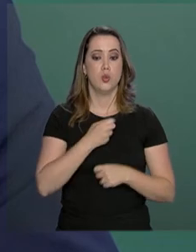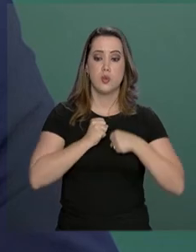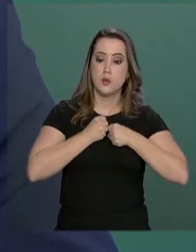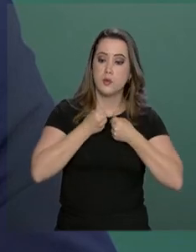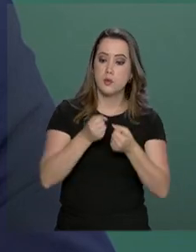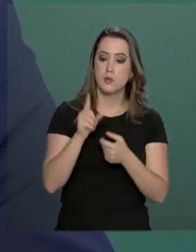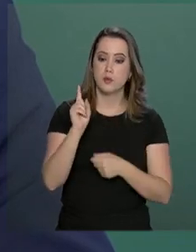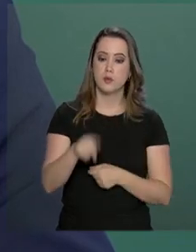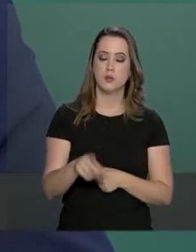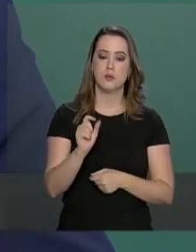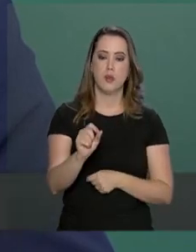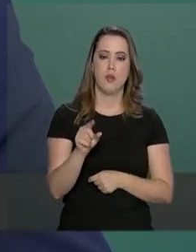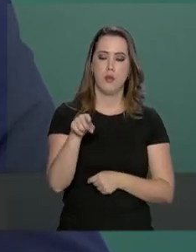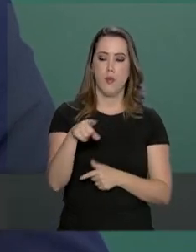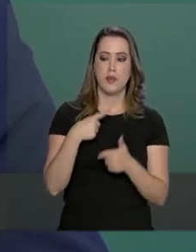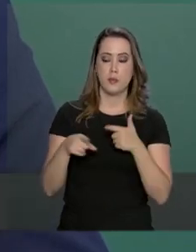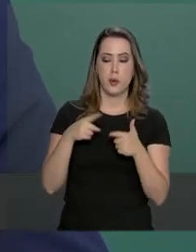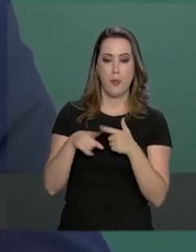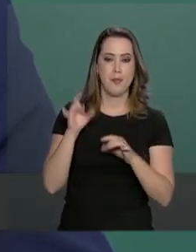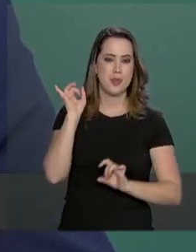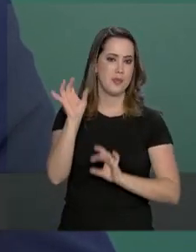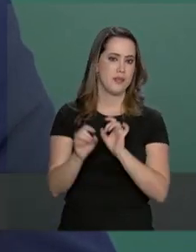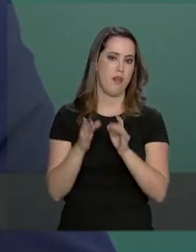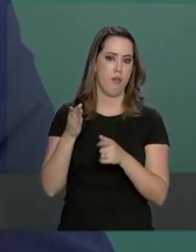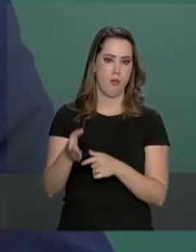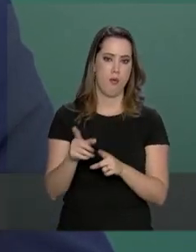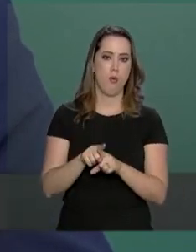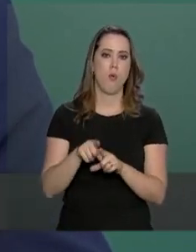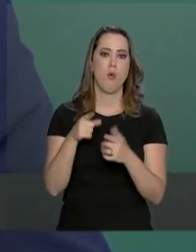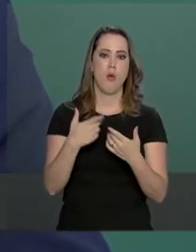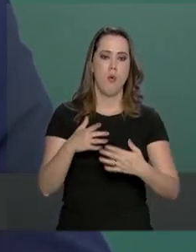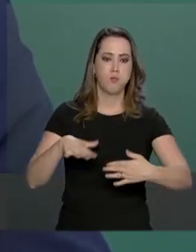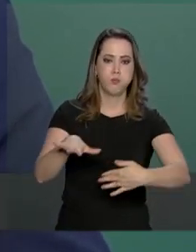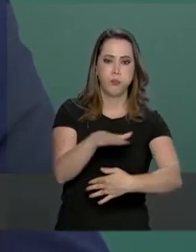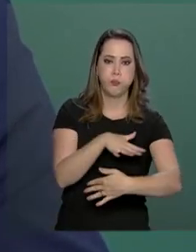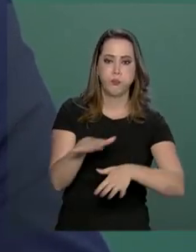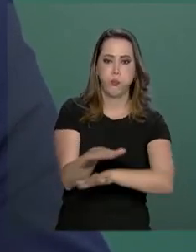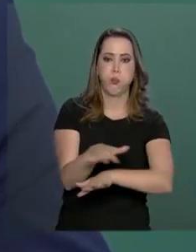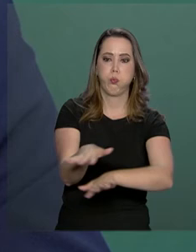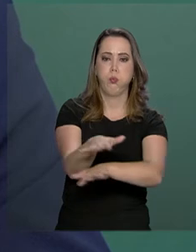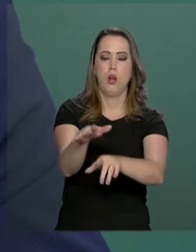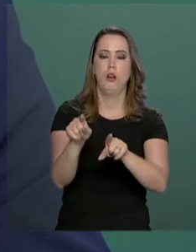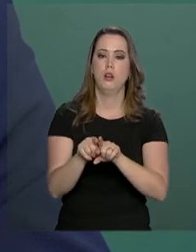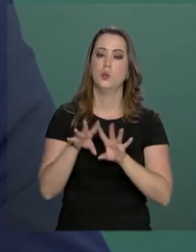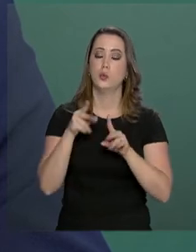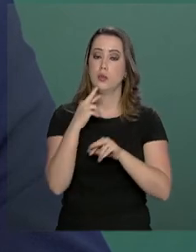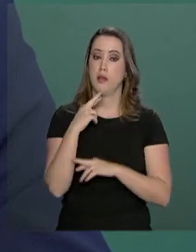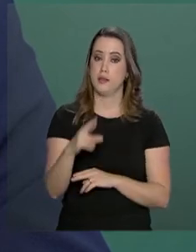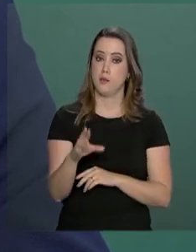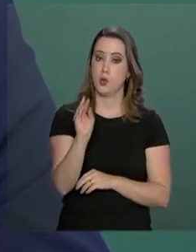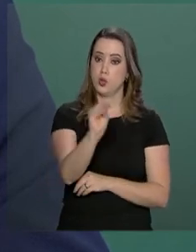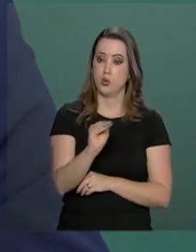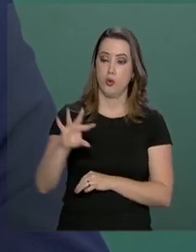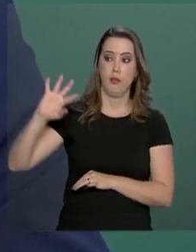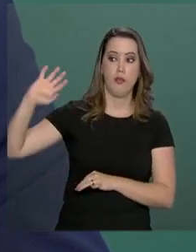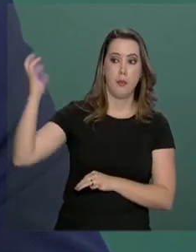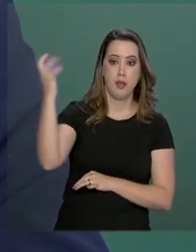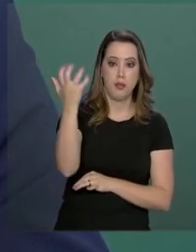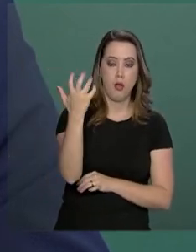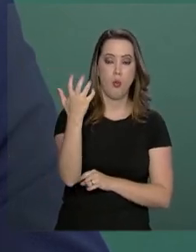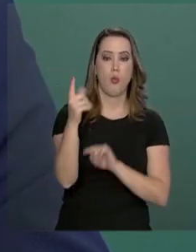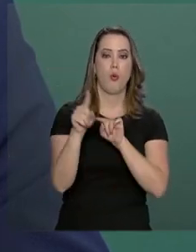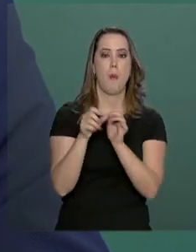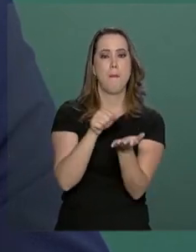esforço é que, com relação a este caso especificamente, Brumadinho, tanto as respostas de reparação ambiental,